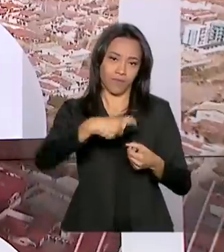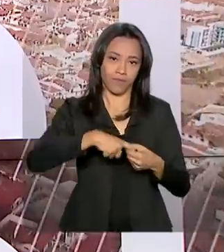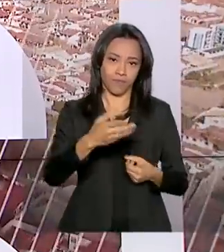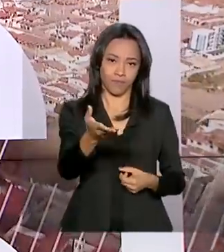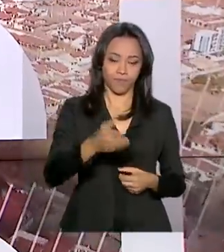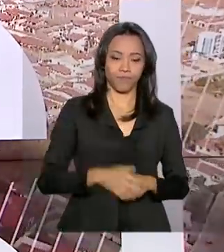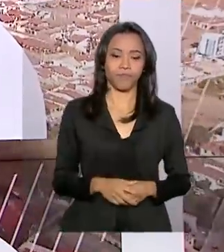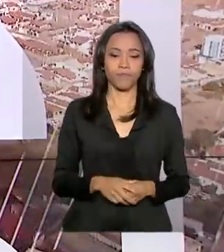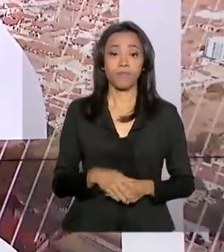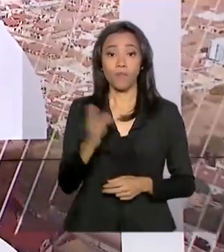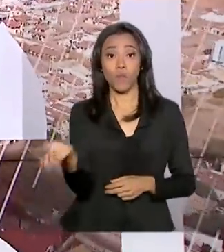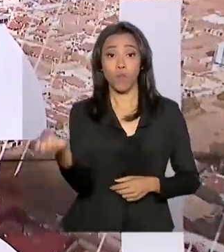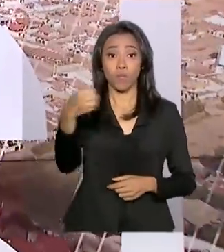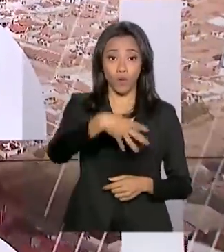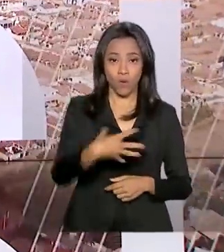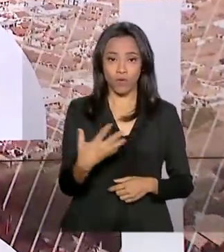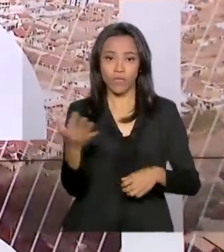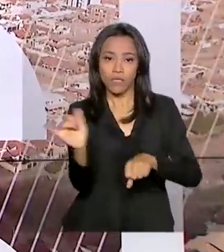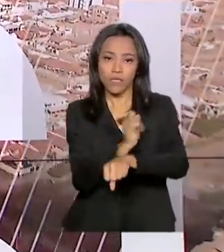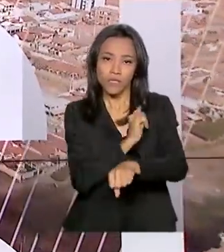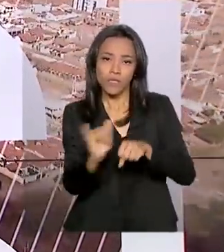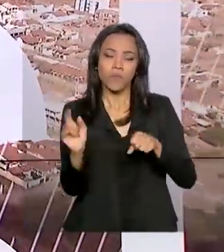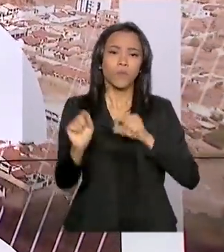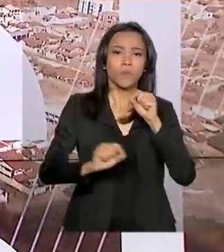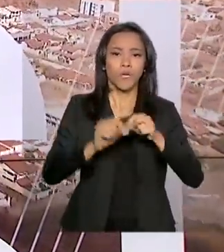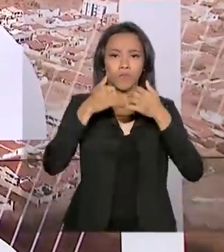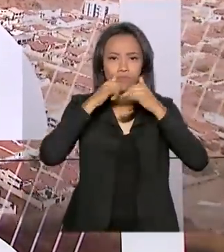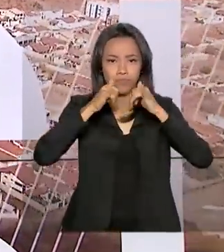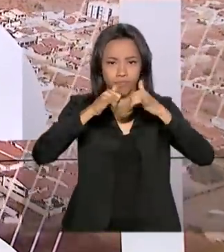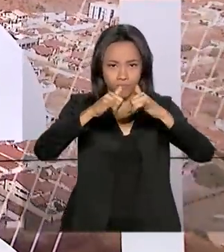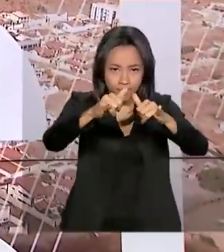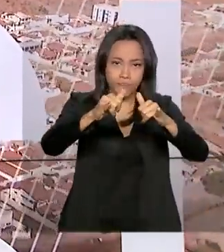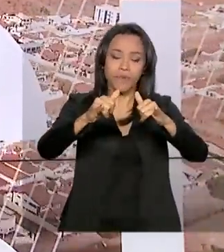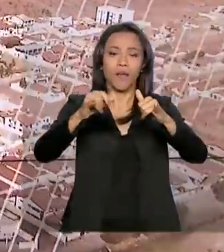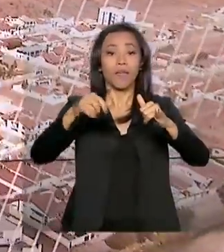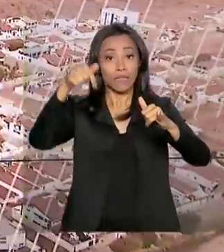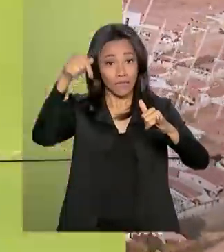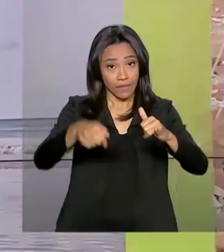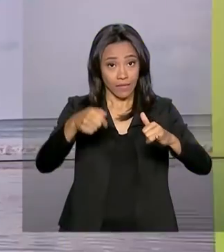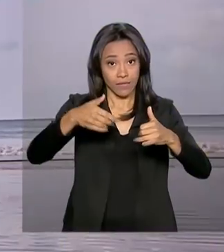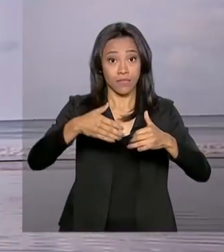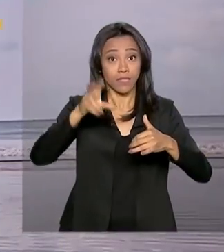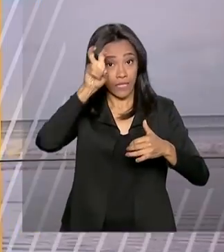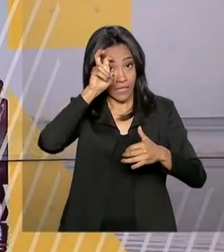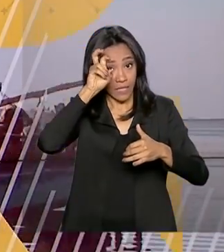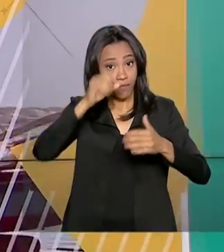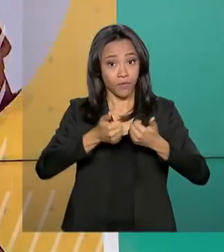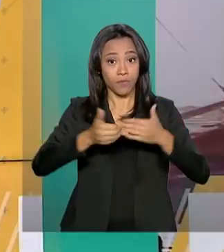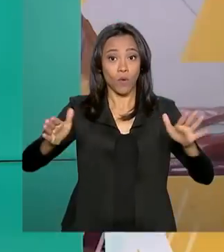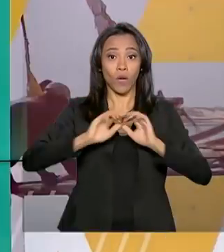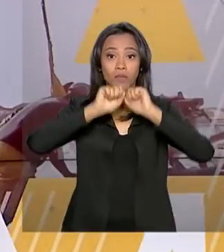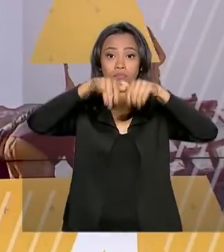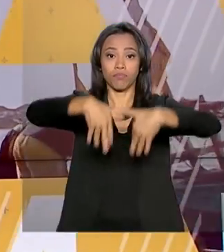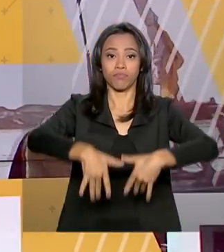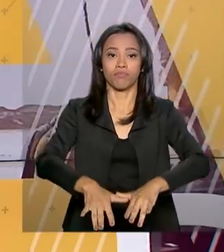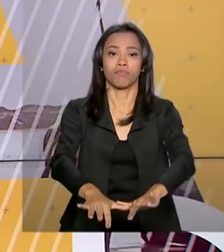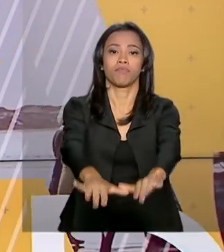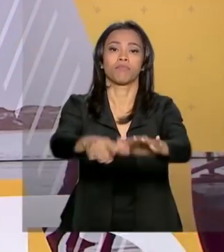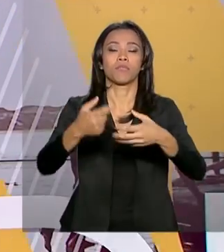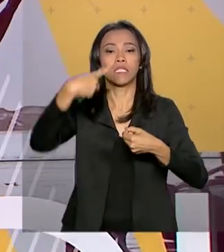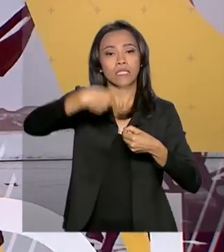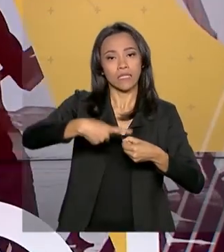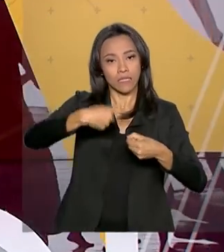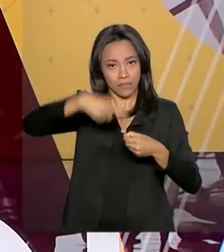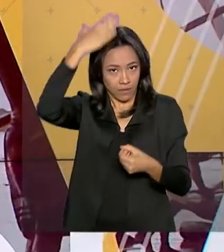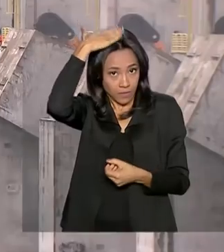Uma nova alternativa para a geração de energia elétrica foi inaugurada nesta quinta-feira a usina de Baixo Iguaçu na cidade de Capanema, no